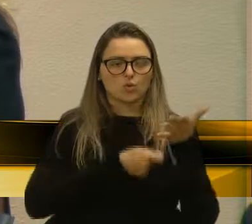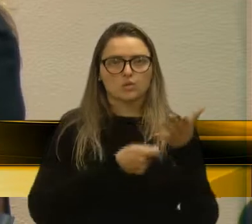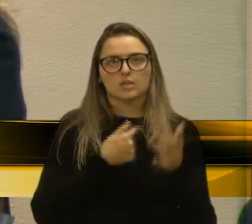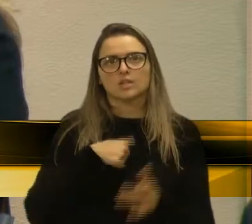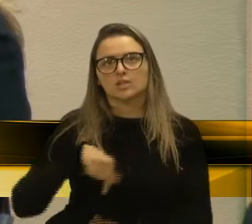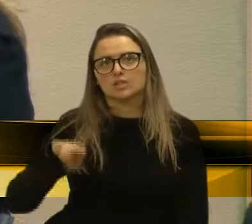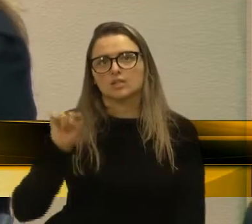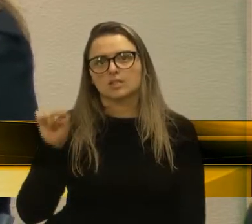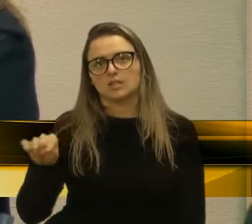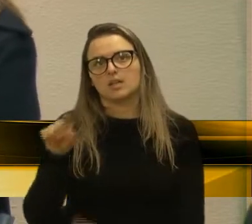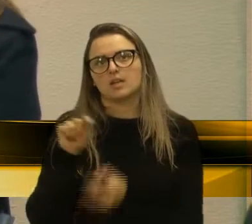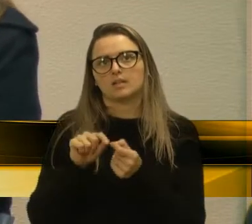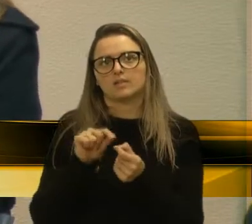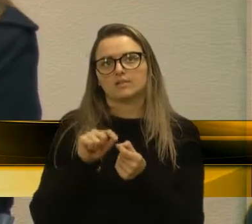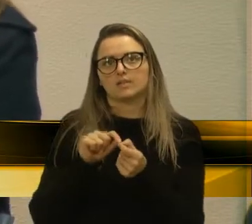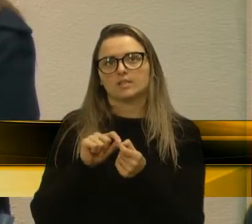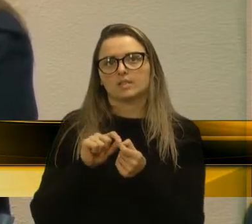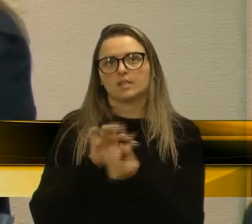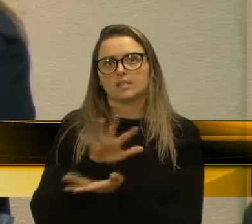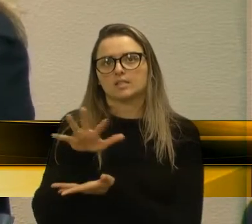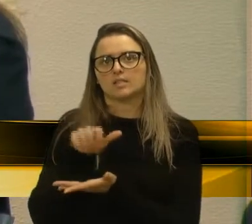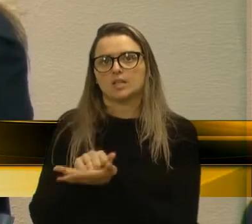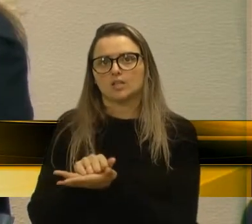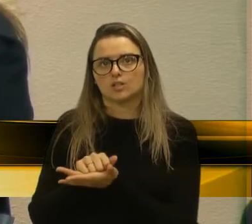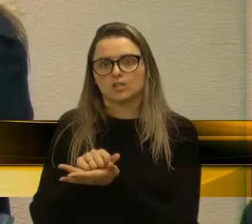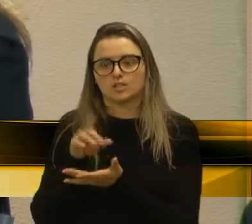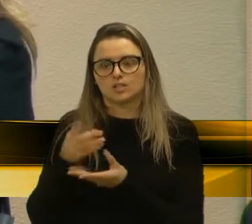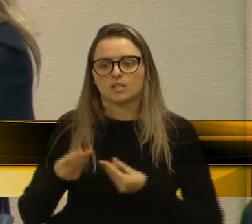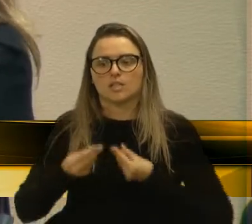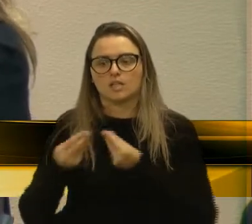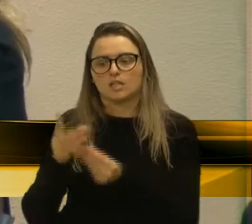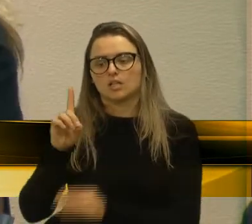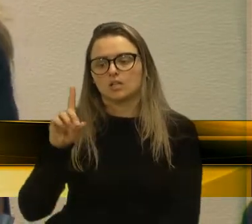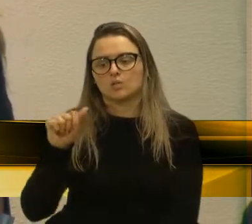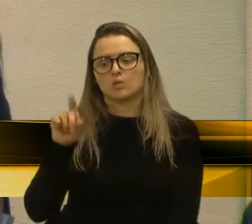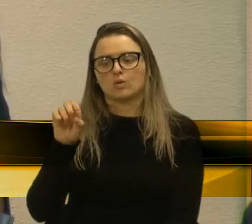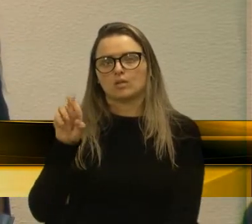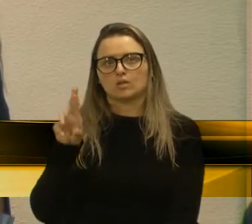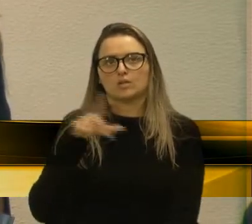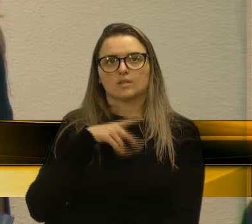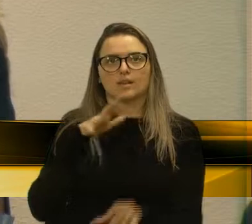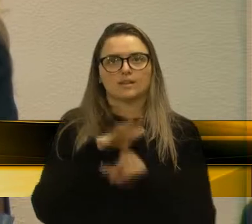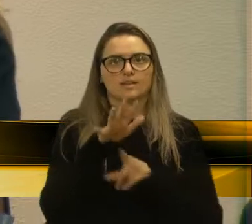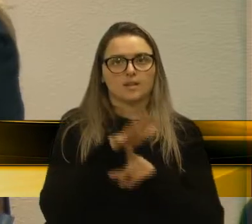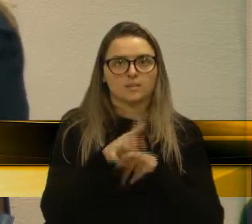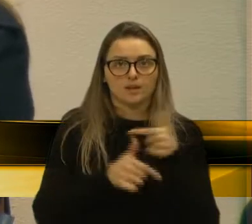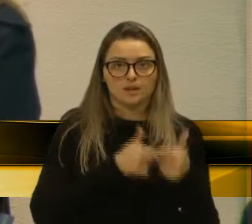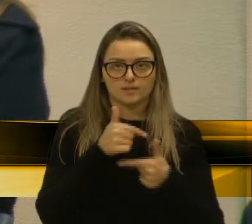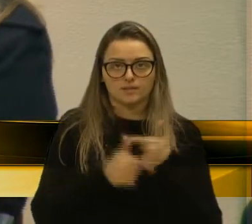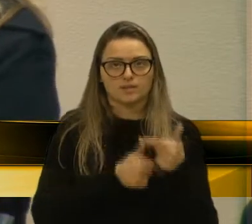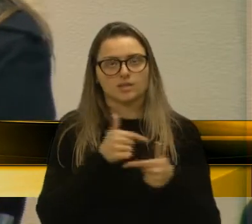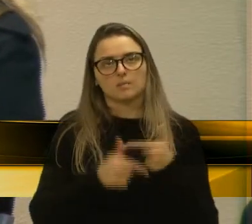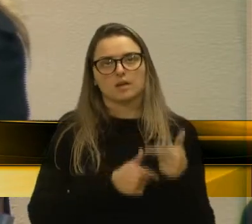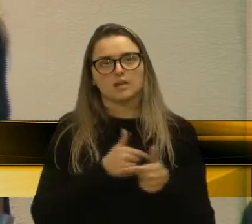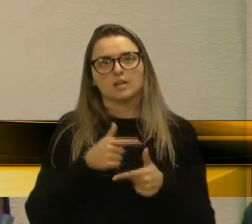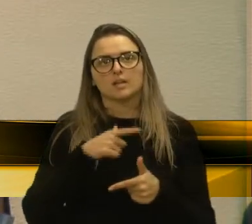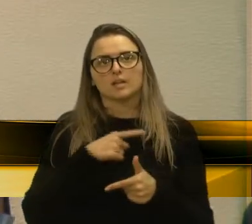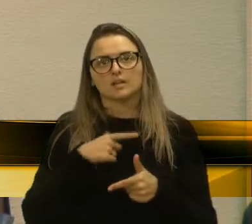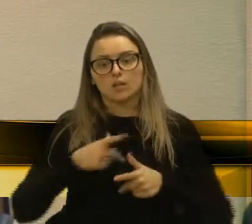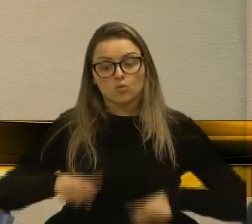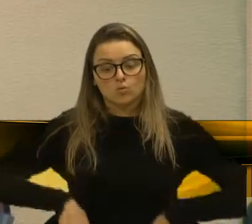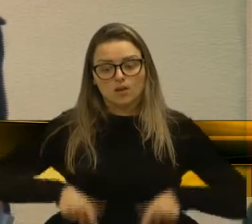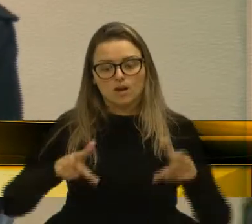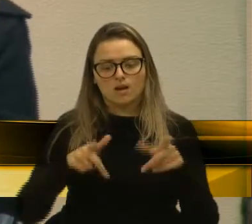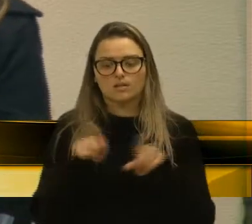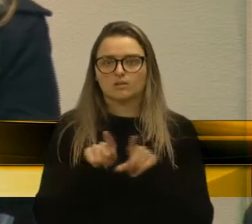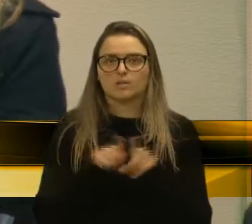lá fazer, então, se registrar enquanto doadores. Isso gera uma demanda de trabalho grande, gera um custo porque as